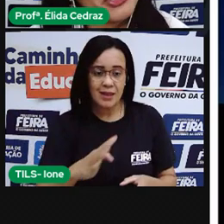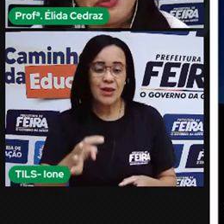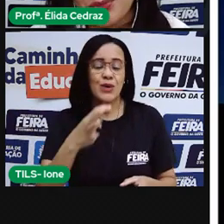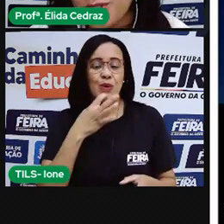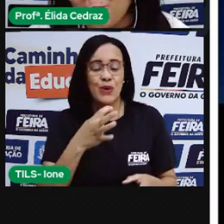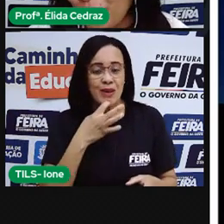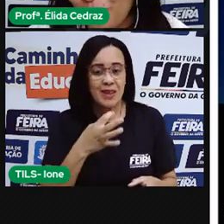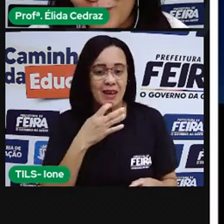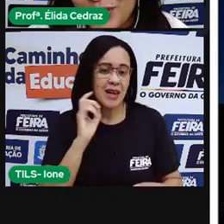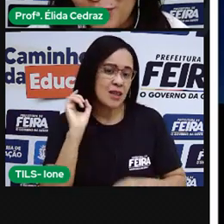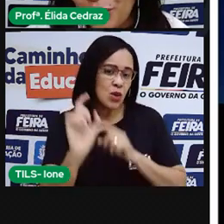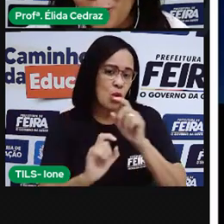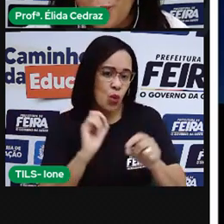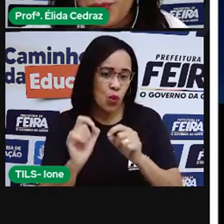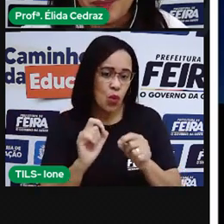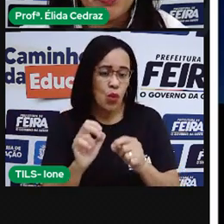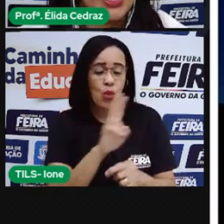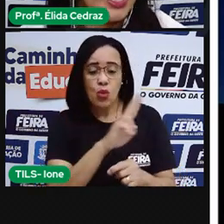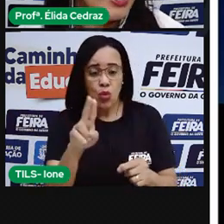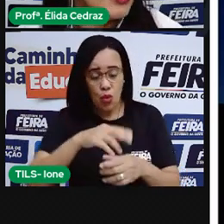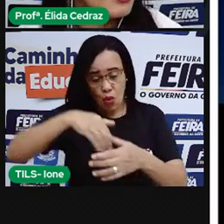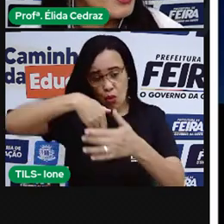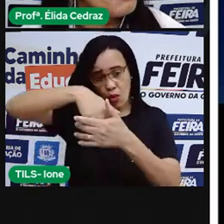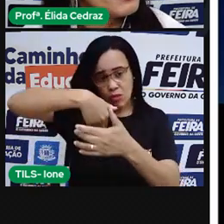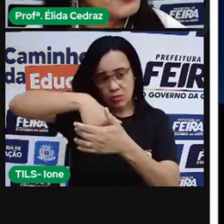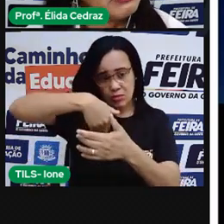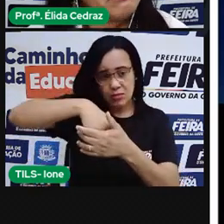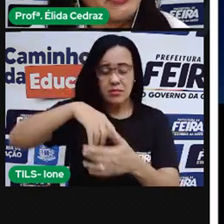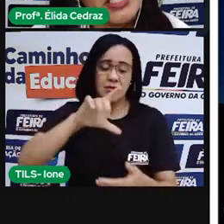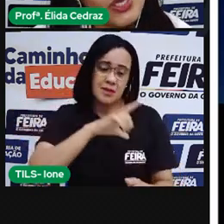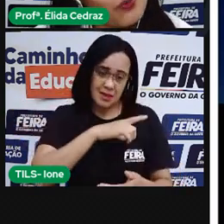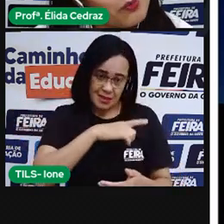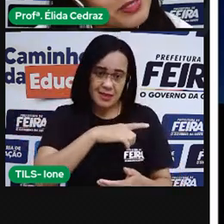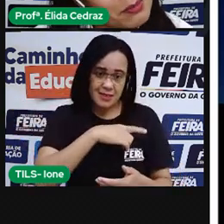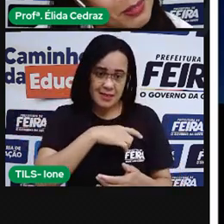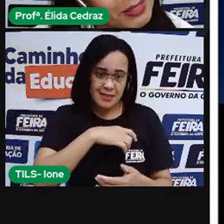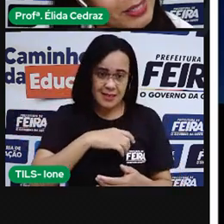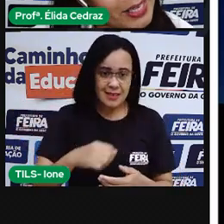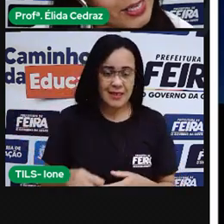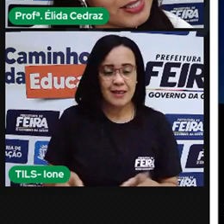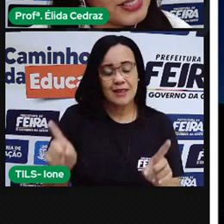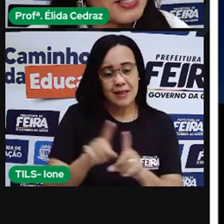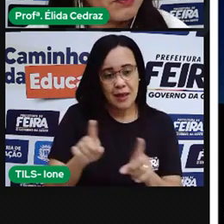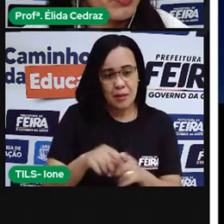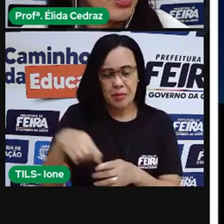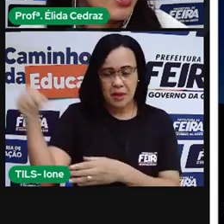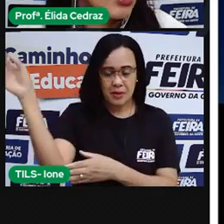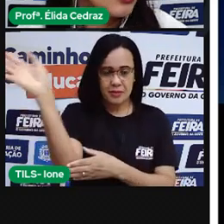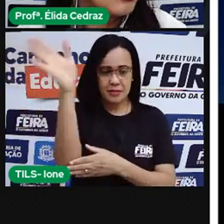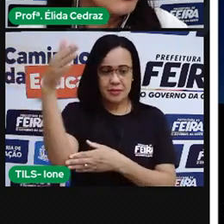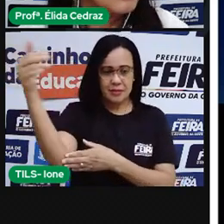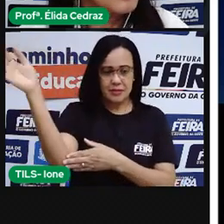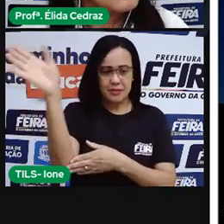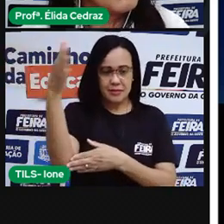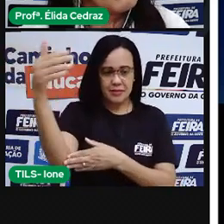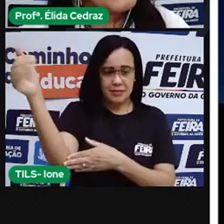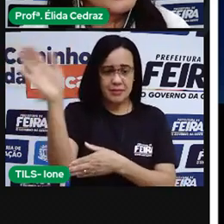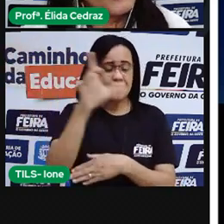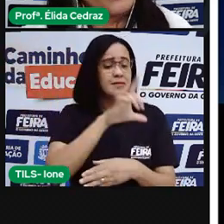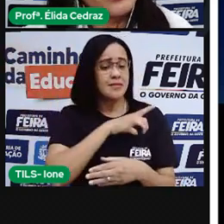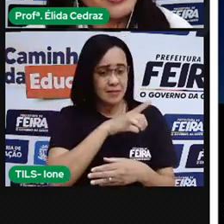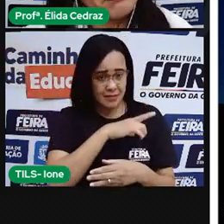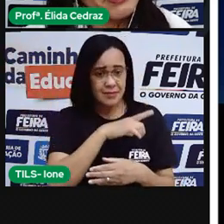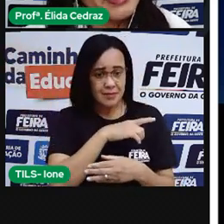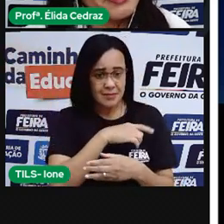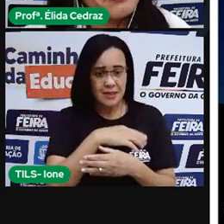time de futebol com esse nome, nós temos ele em algumas bandeiras, nós vemos